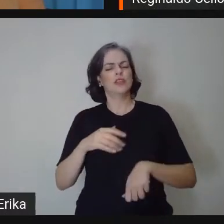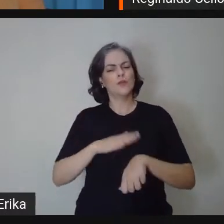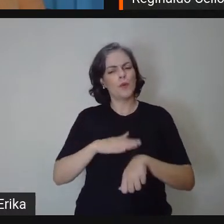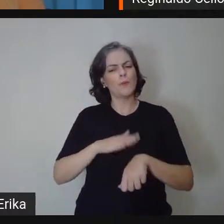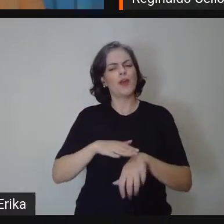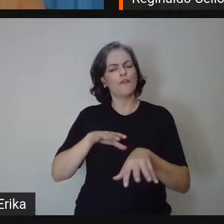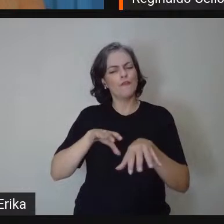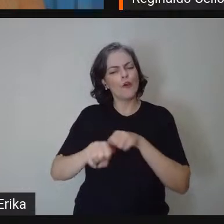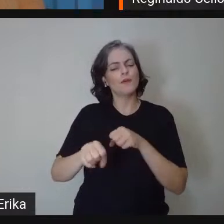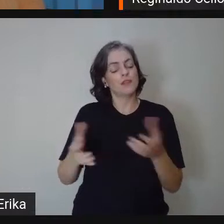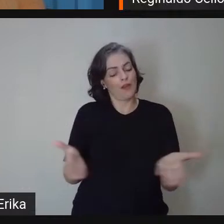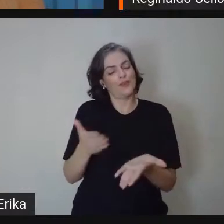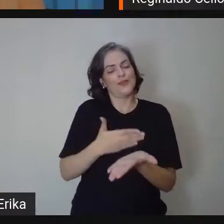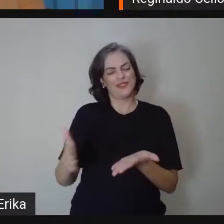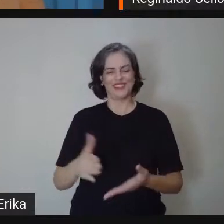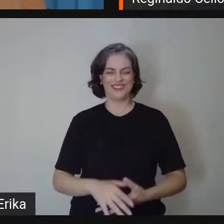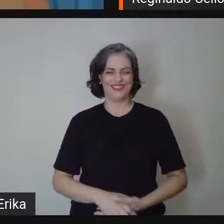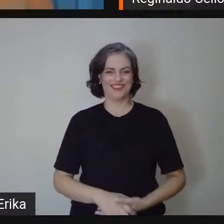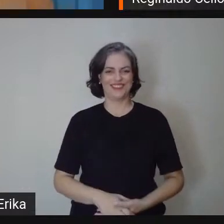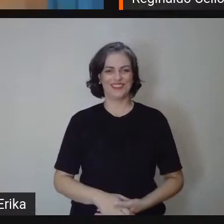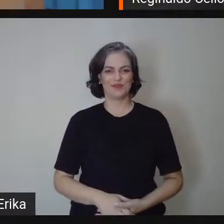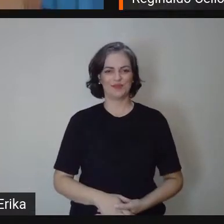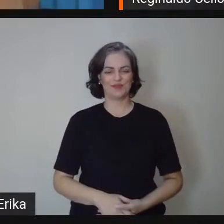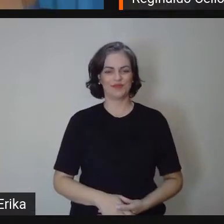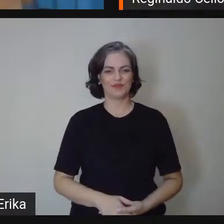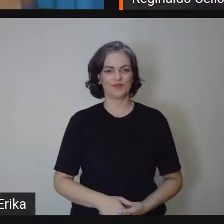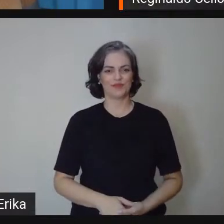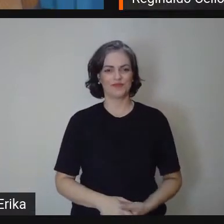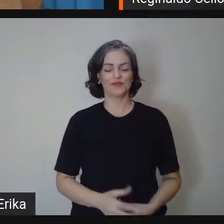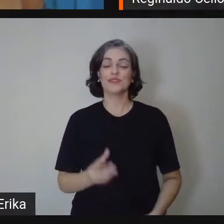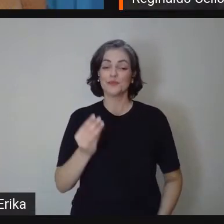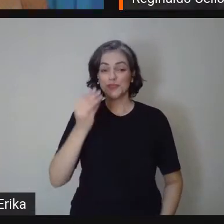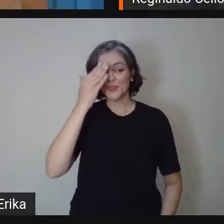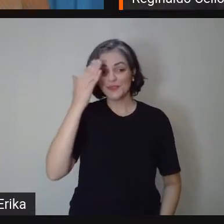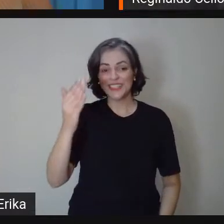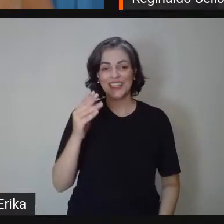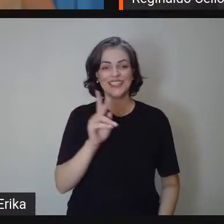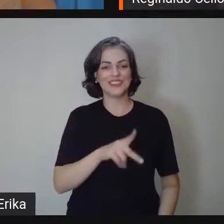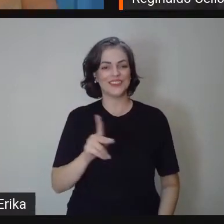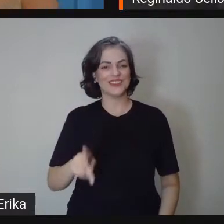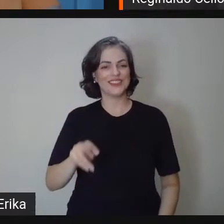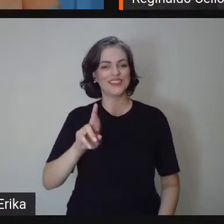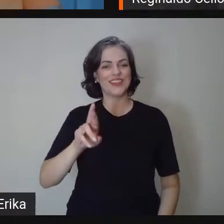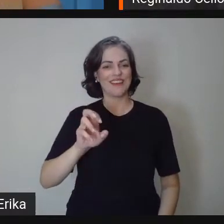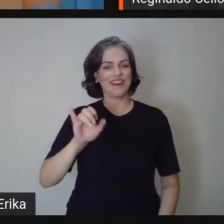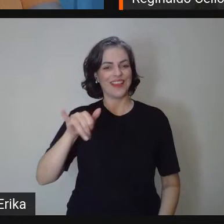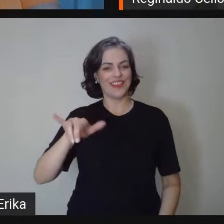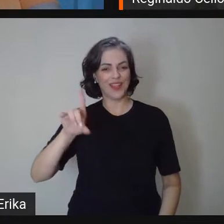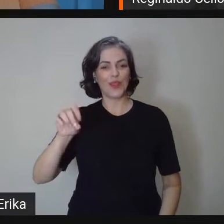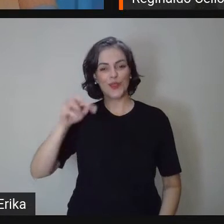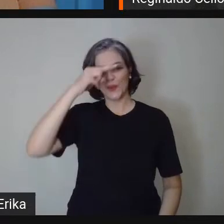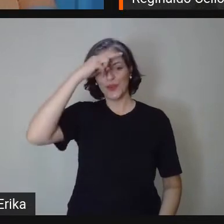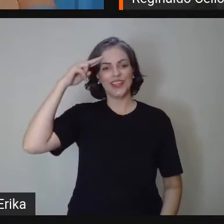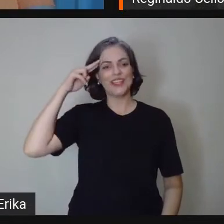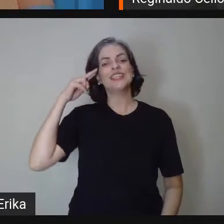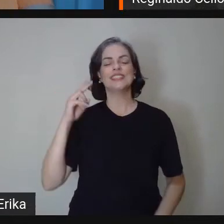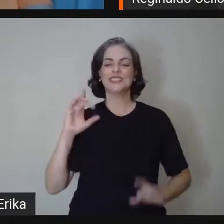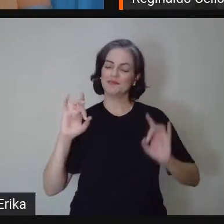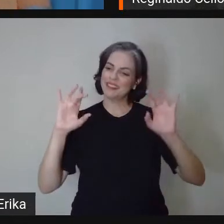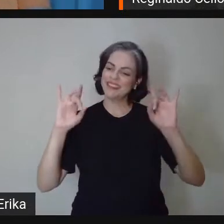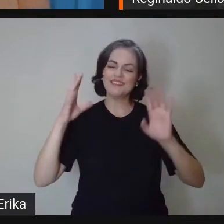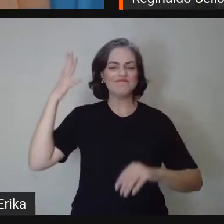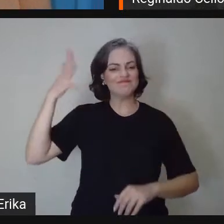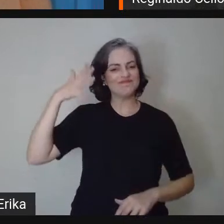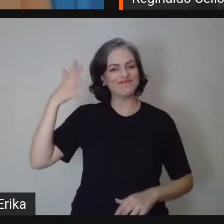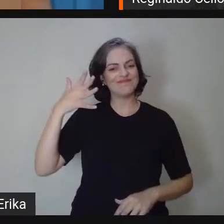iniciamos hoje. muito obrigada, professor Reinaldo, pelas ricas palavras, obrigada